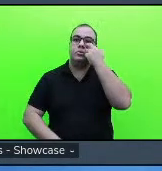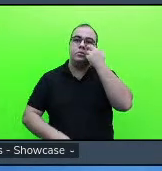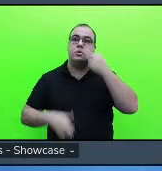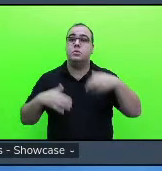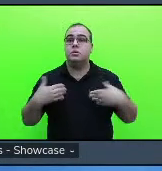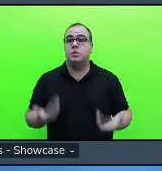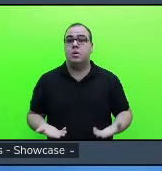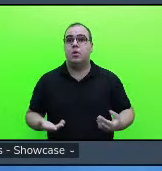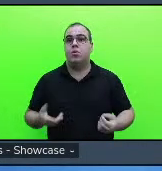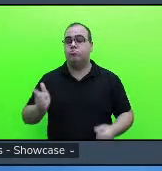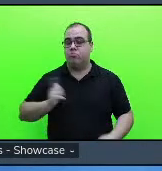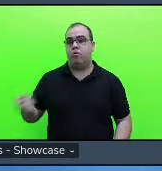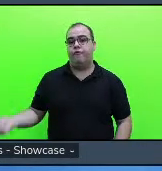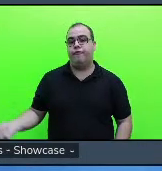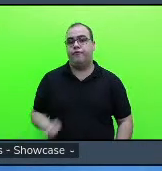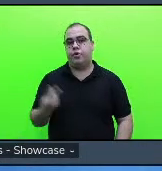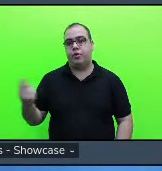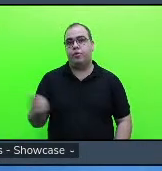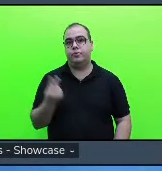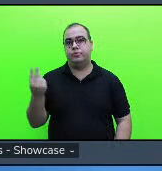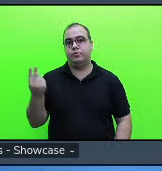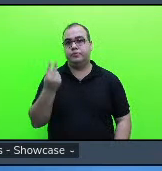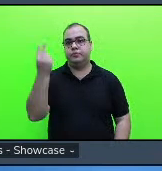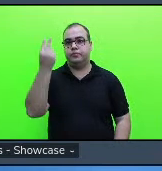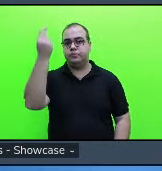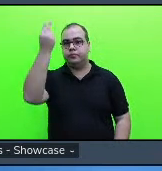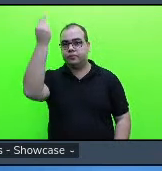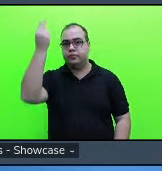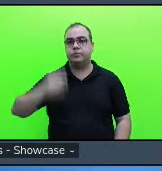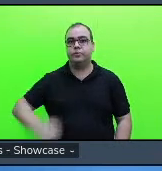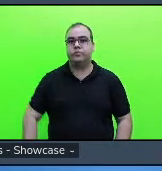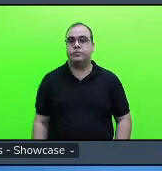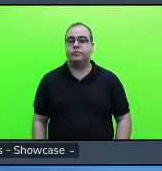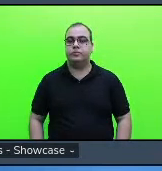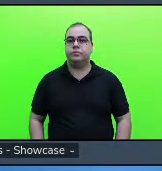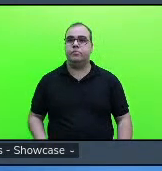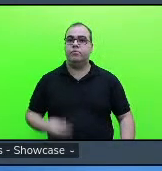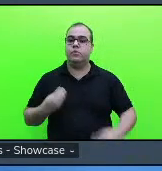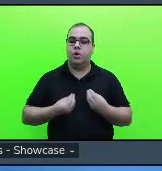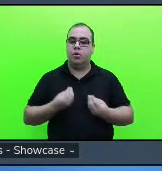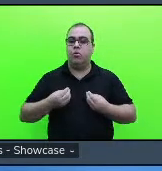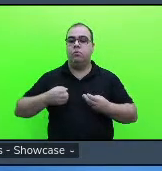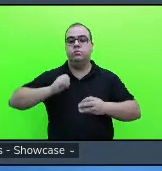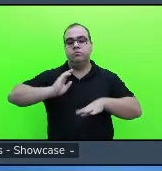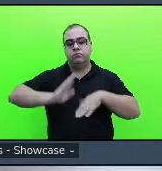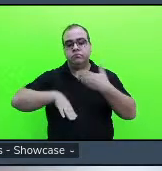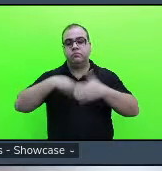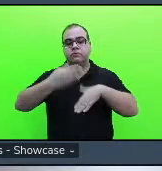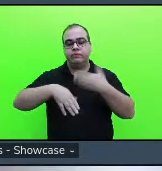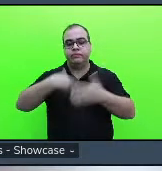valores e habilidades que eles foram adquirindo com a prática teatral